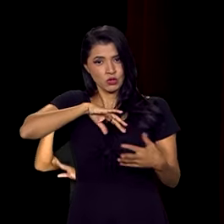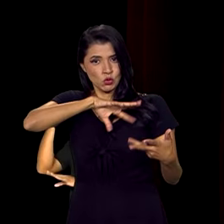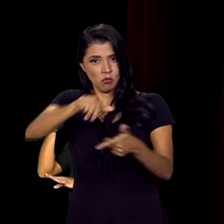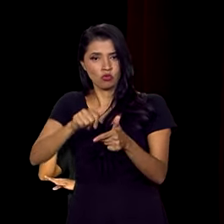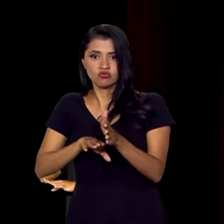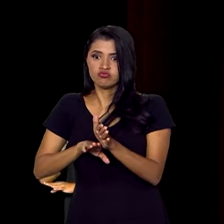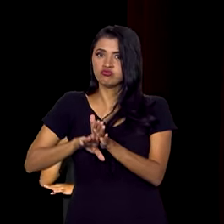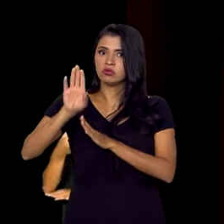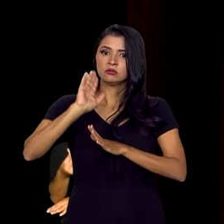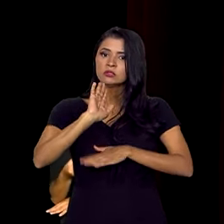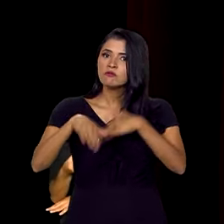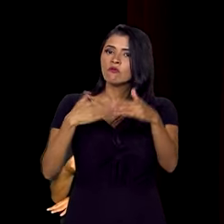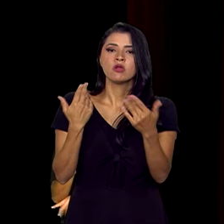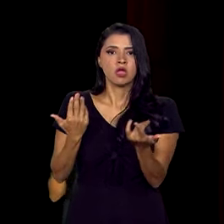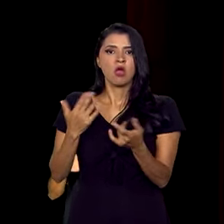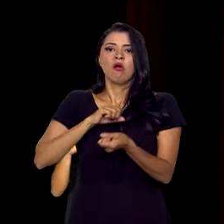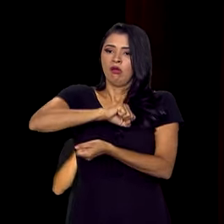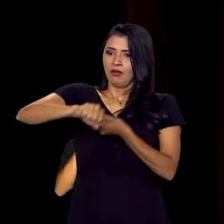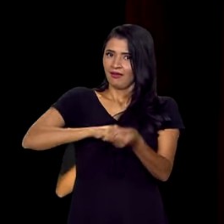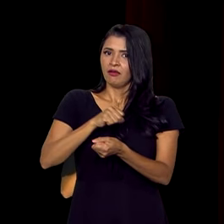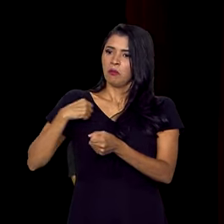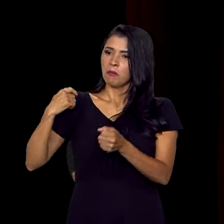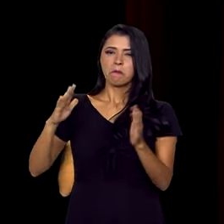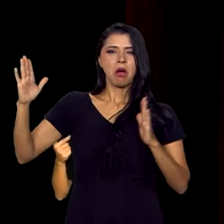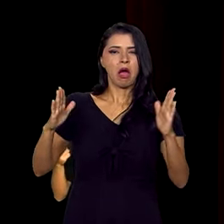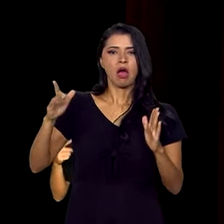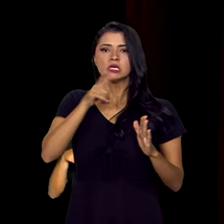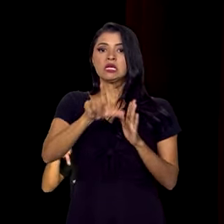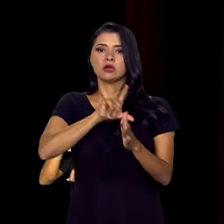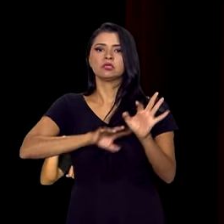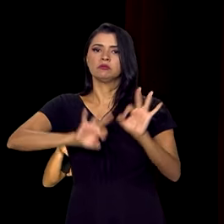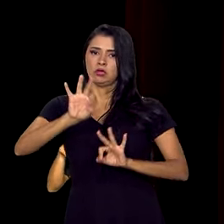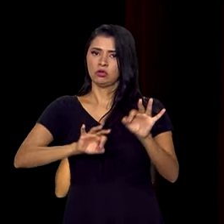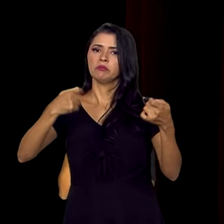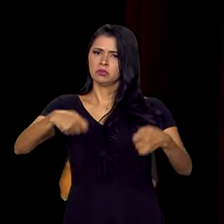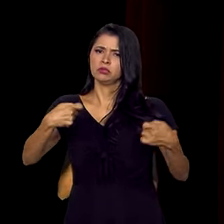cresceu ou se desenvolveu de forma sustentável, de longo prazo, sem planejamento.